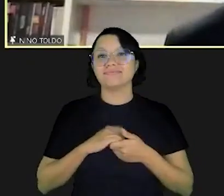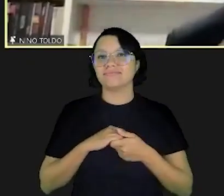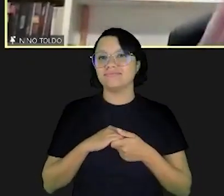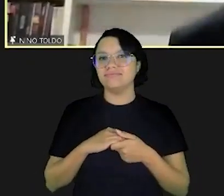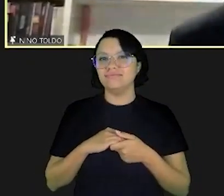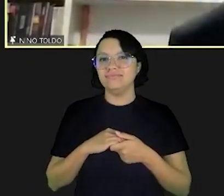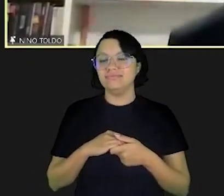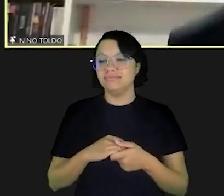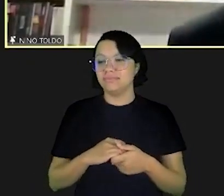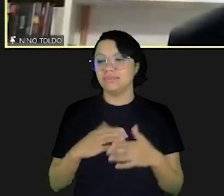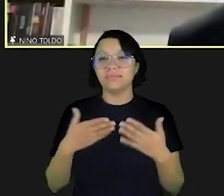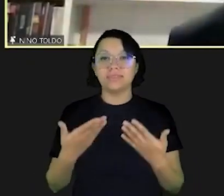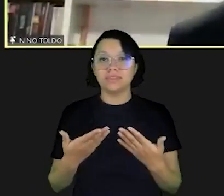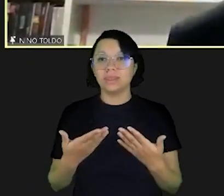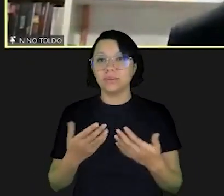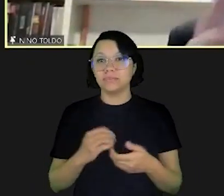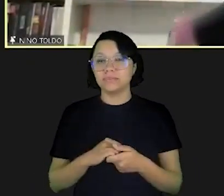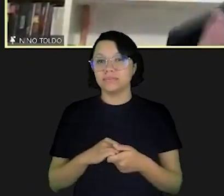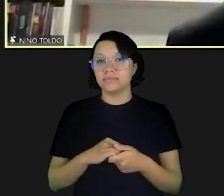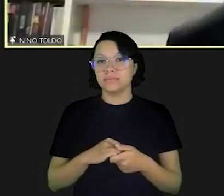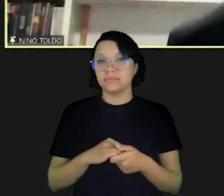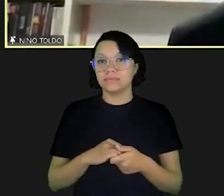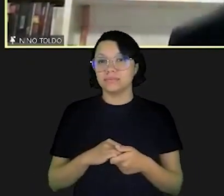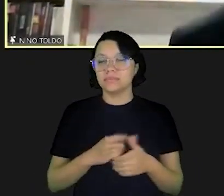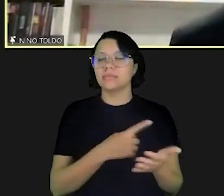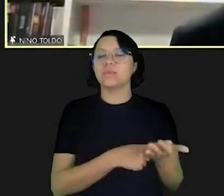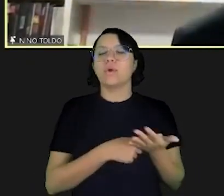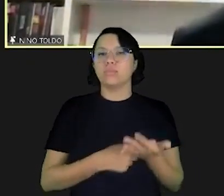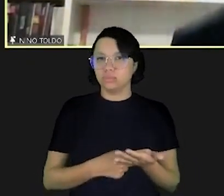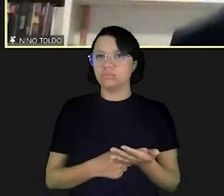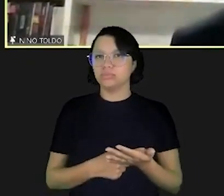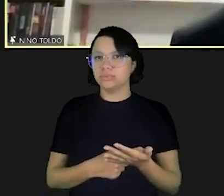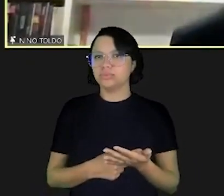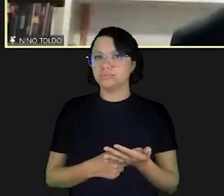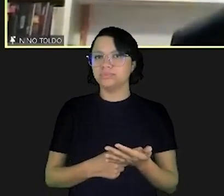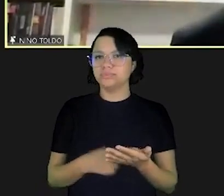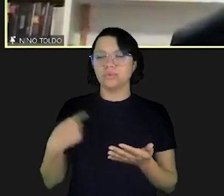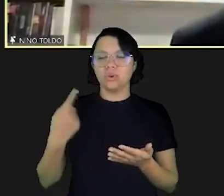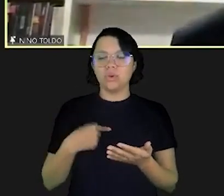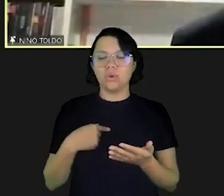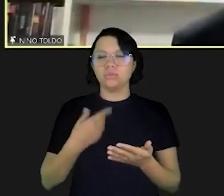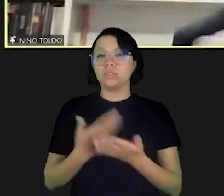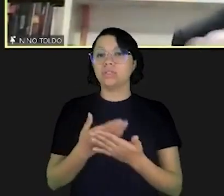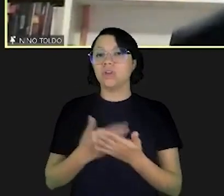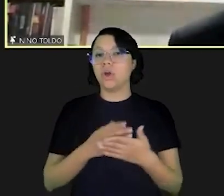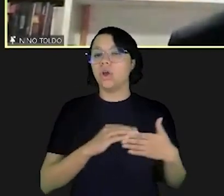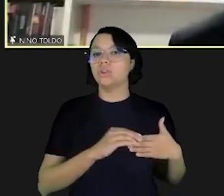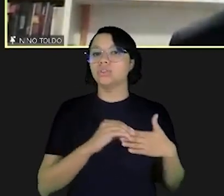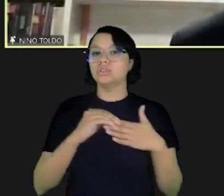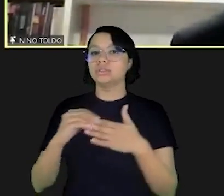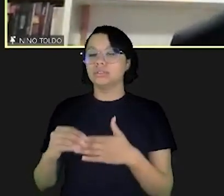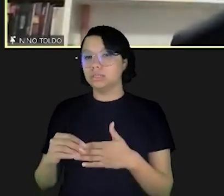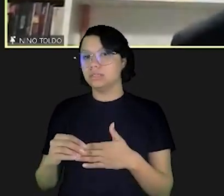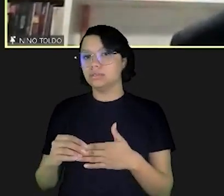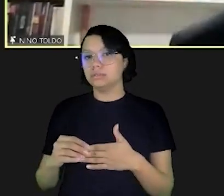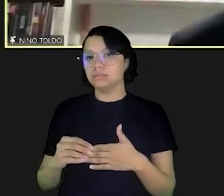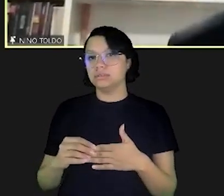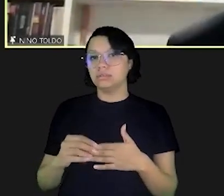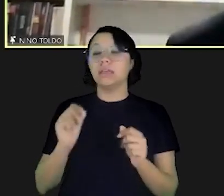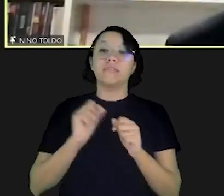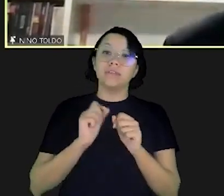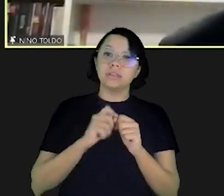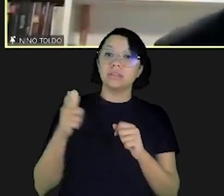contive e e fica então o compromisso nosso da escola de trazer